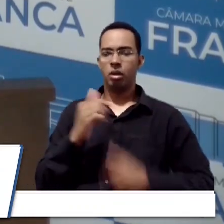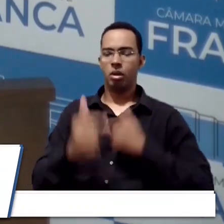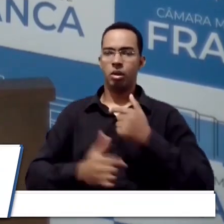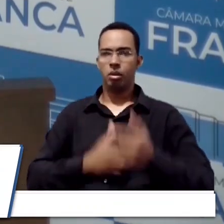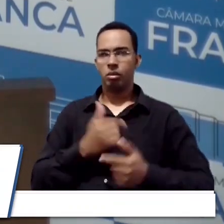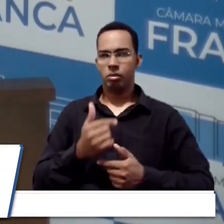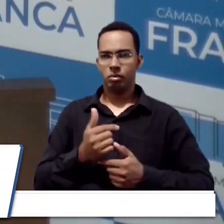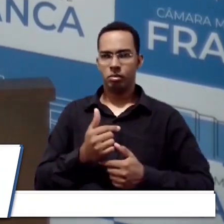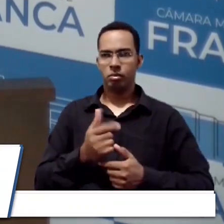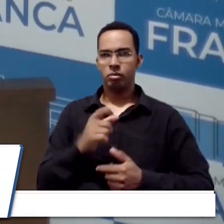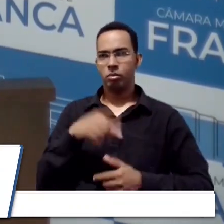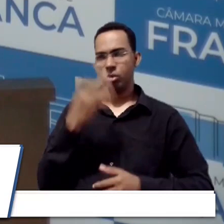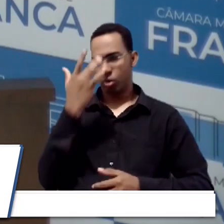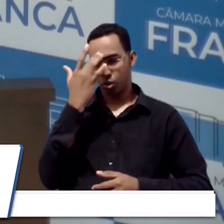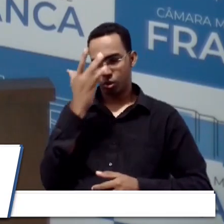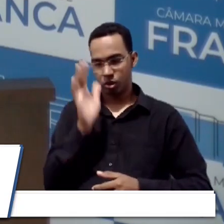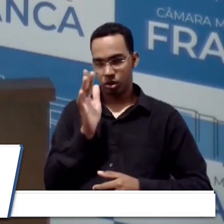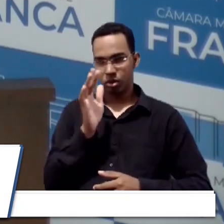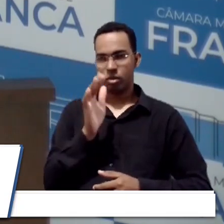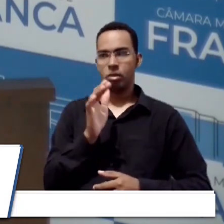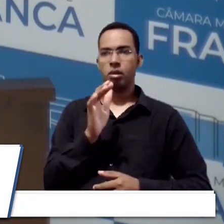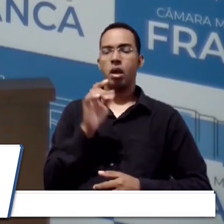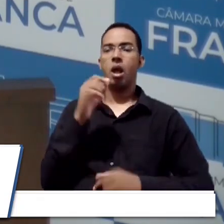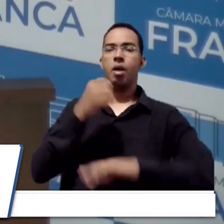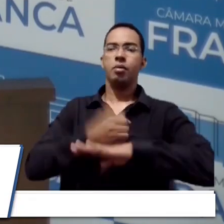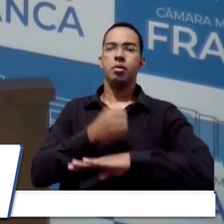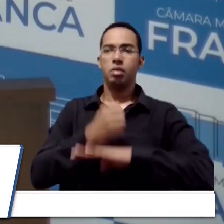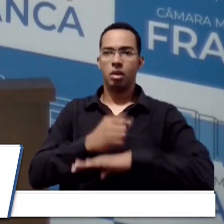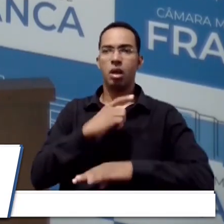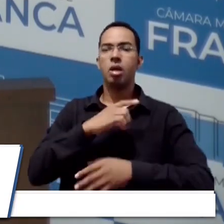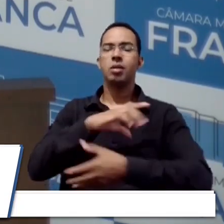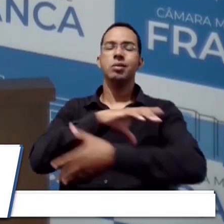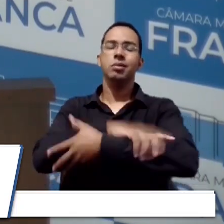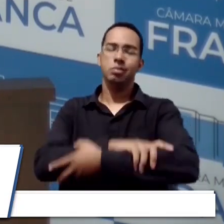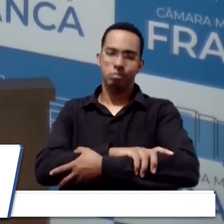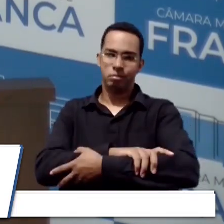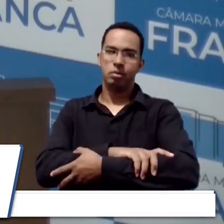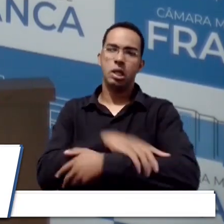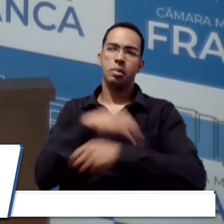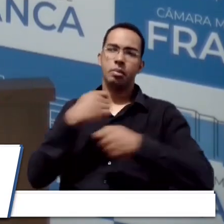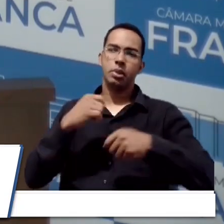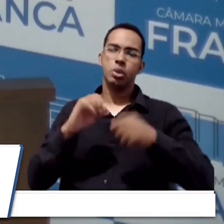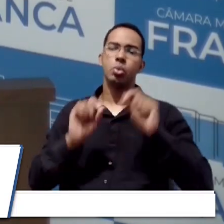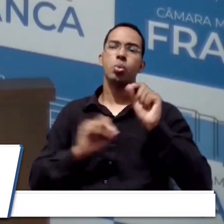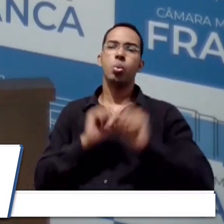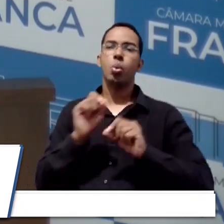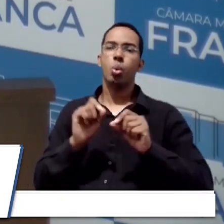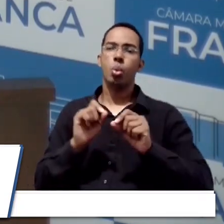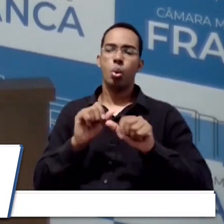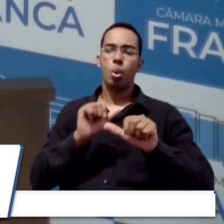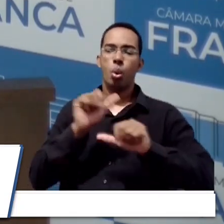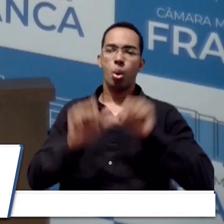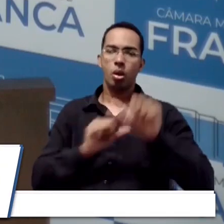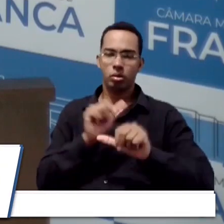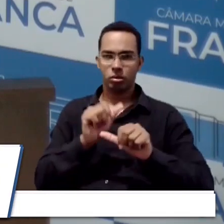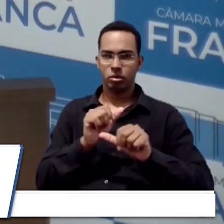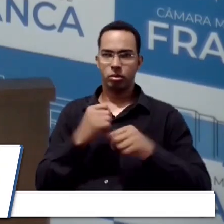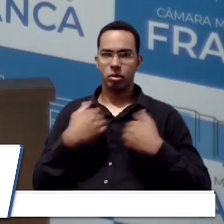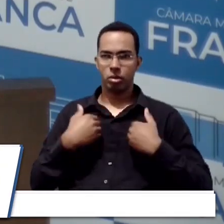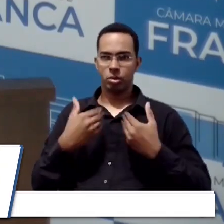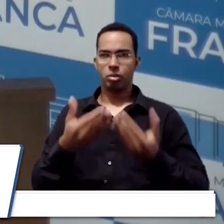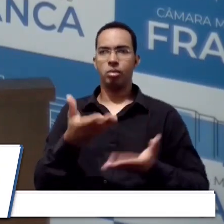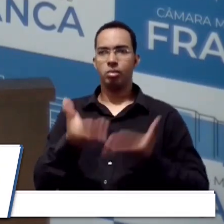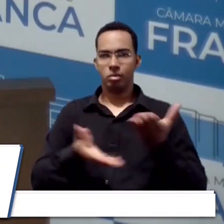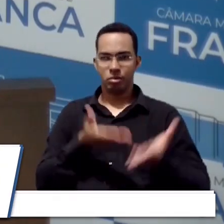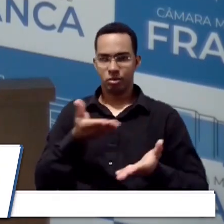para quem não sabe, e que Franca já tem um convênio com o CINE, ele só precisa ser reformulado e nós vamos tratar disso.